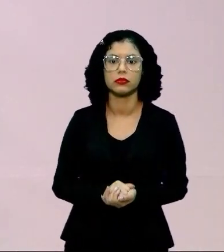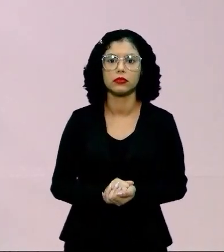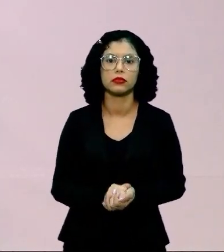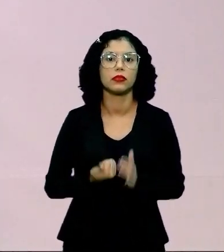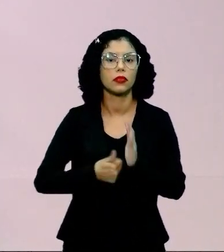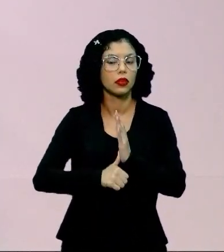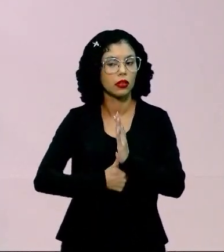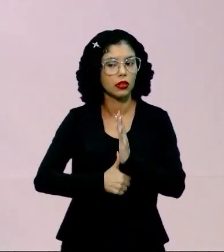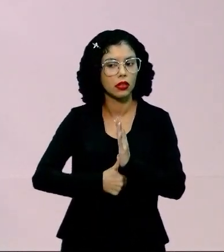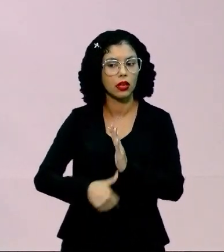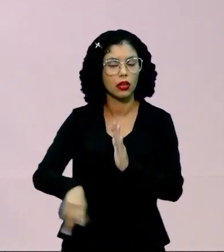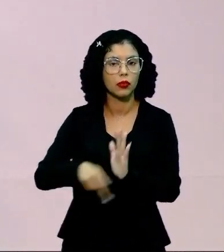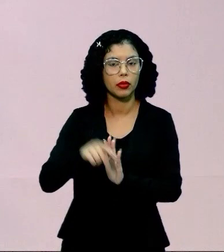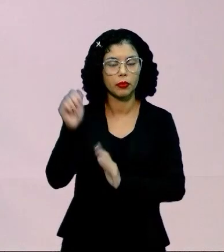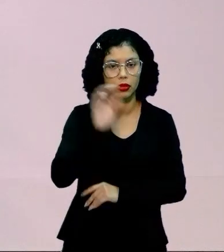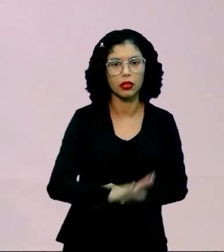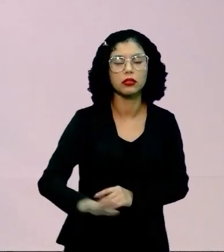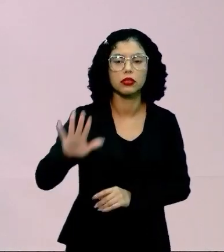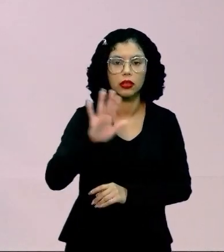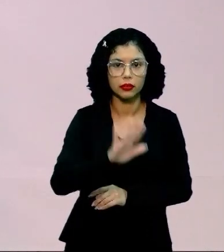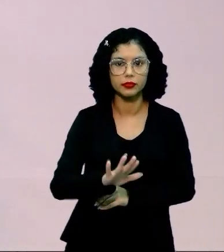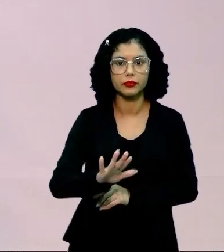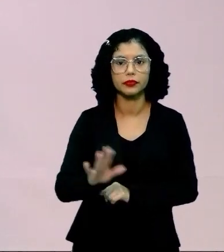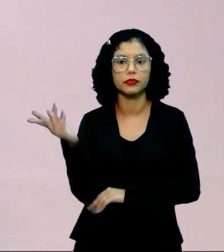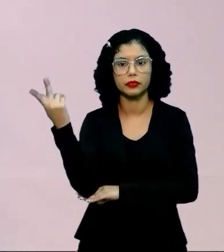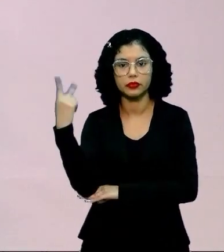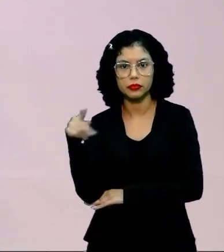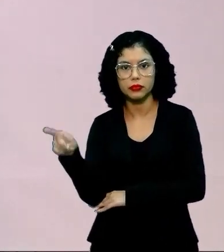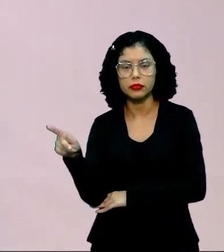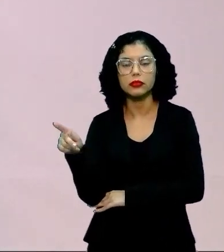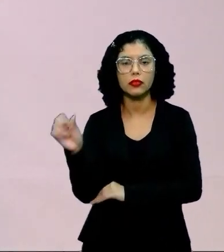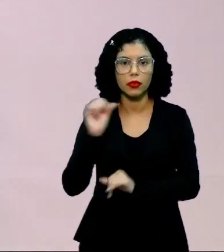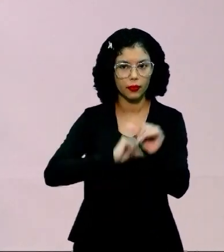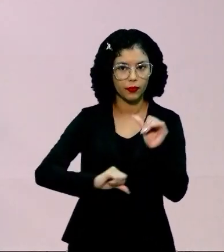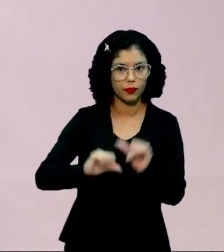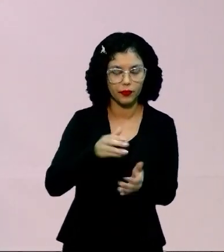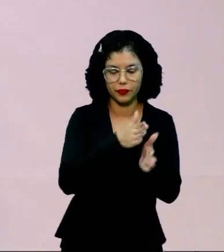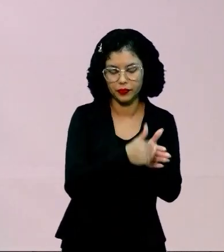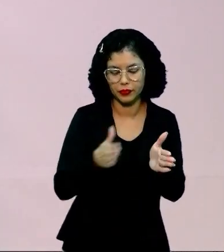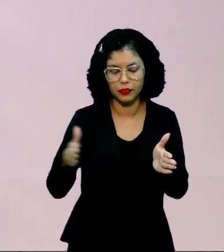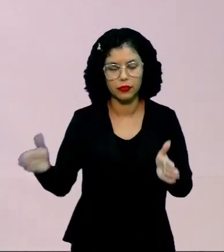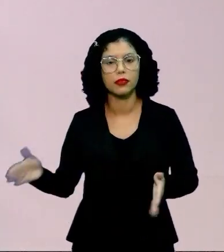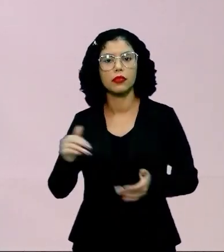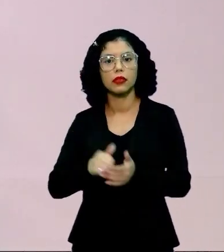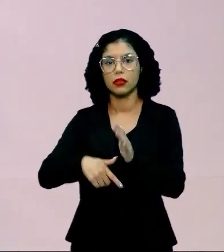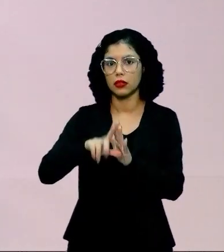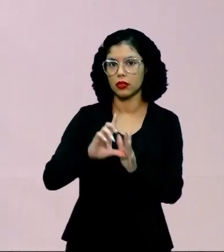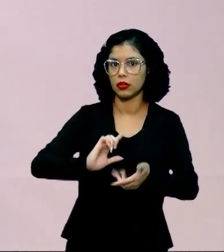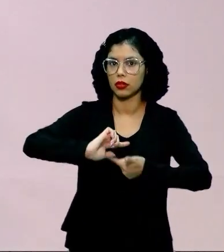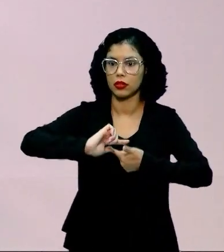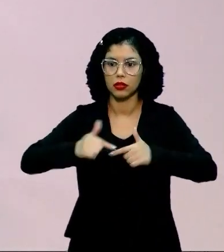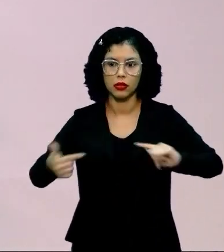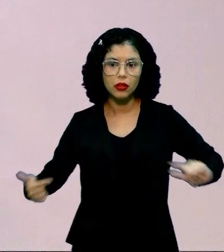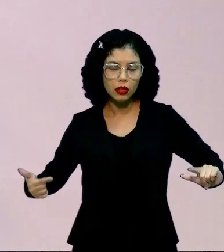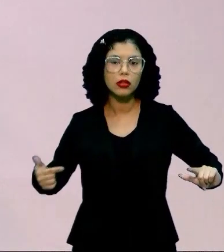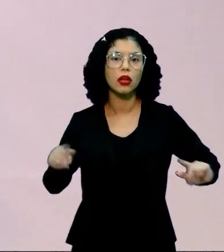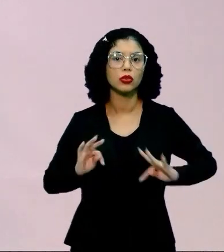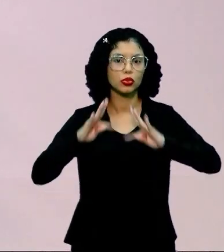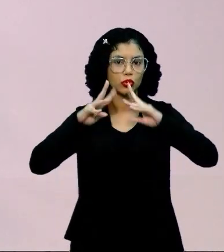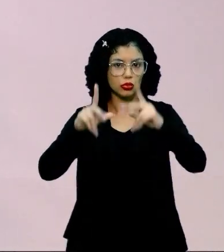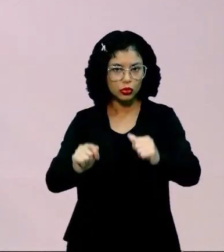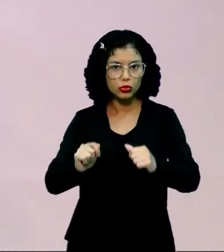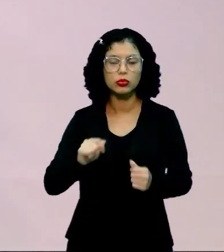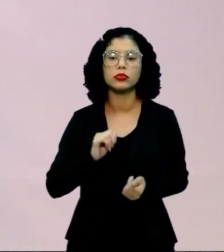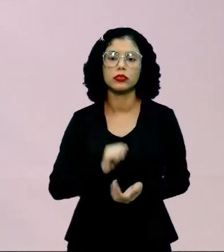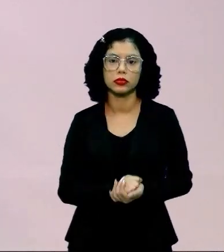identidade nacional. É o período de transição, pré-modernismo, no qual todos